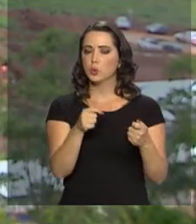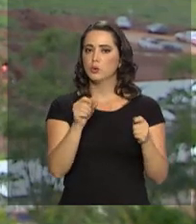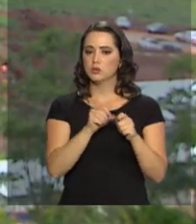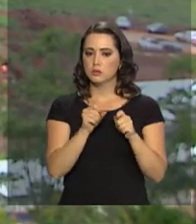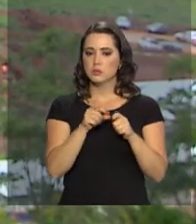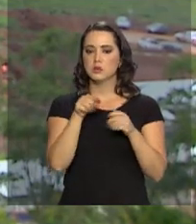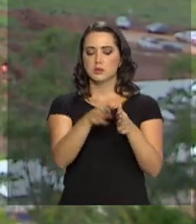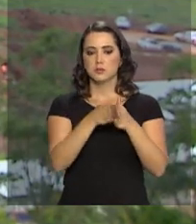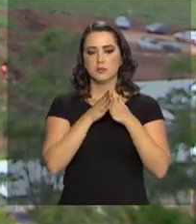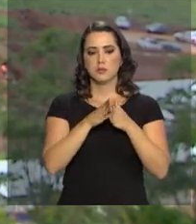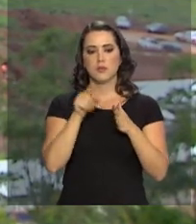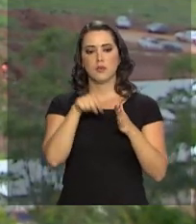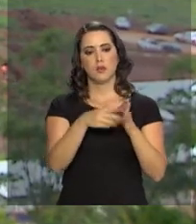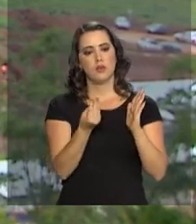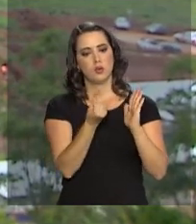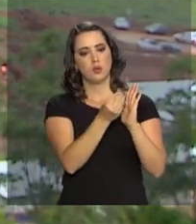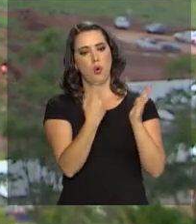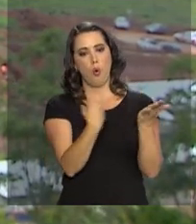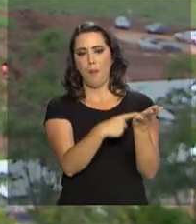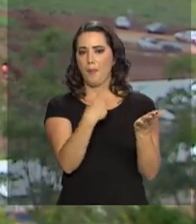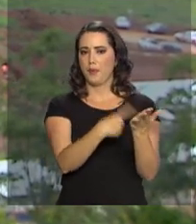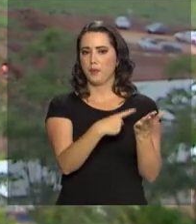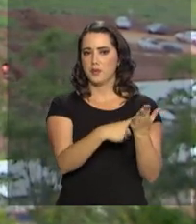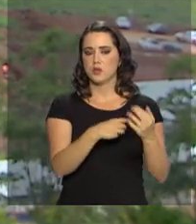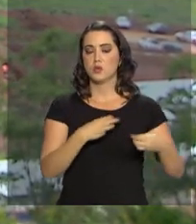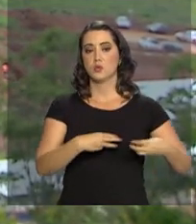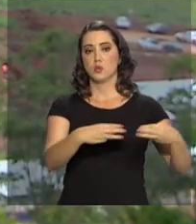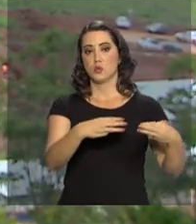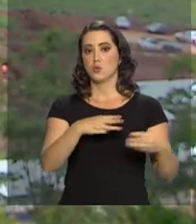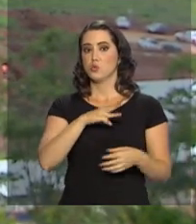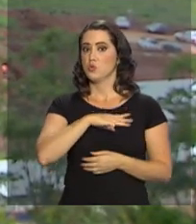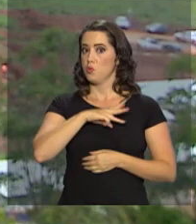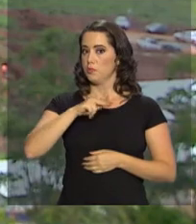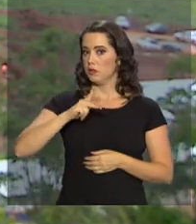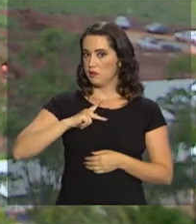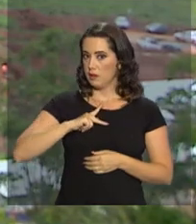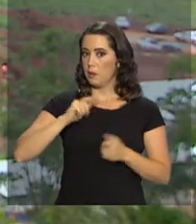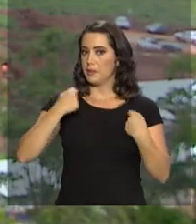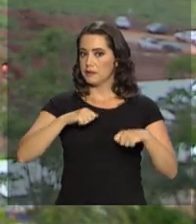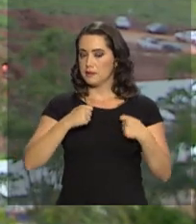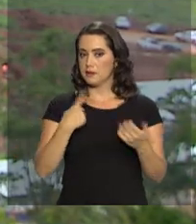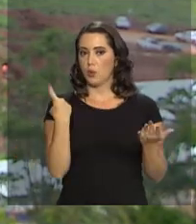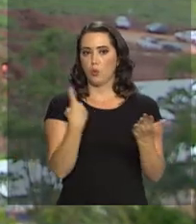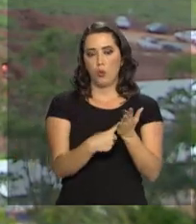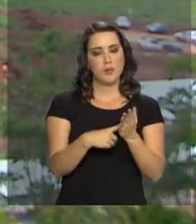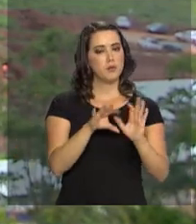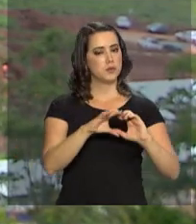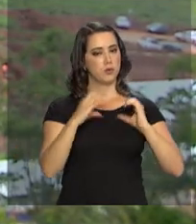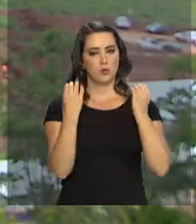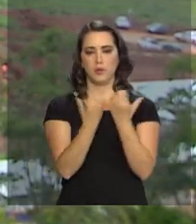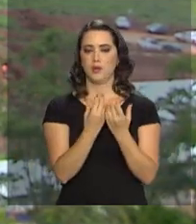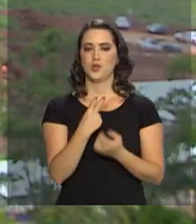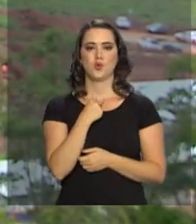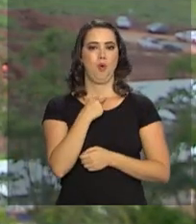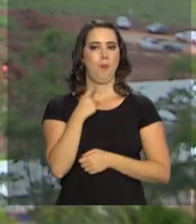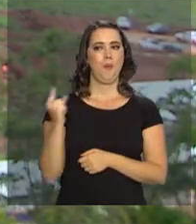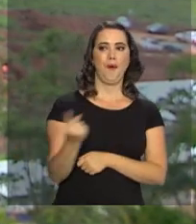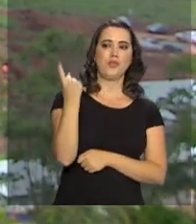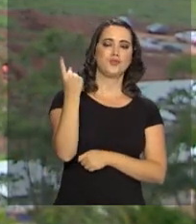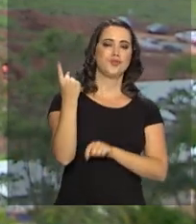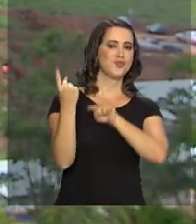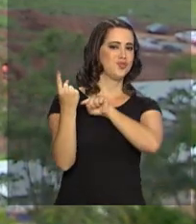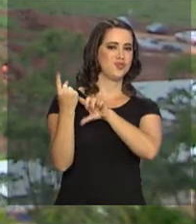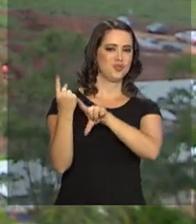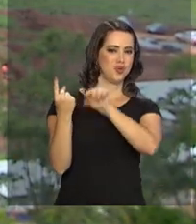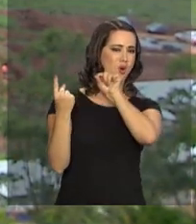que é exigido e é acordado no Ministério Público, que tem que ser feito com a comunidade, eles não podem fugir